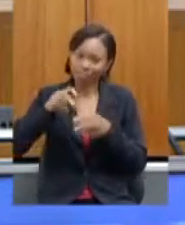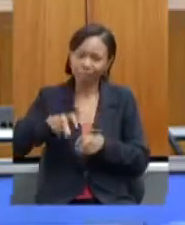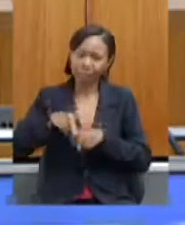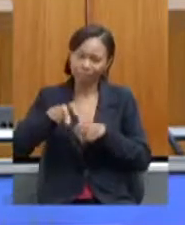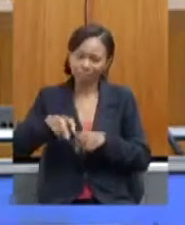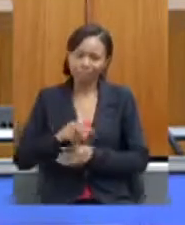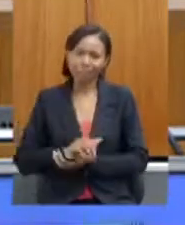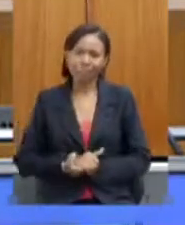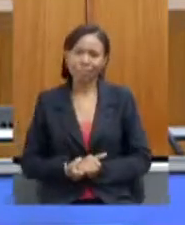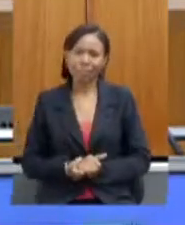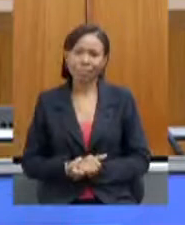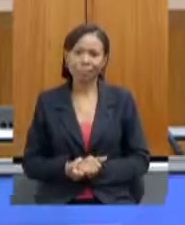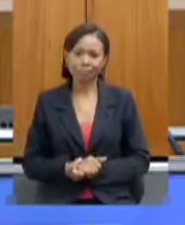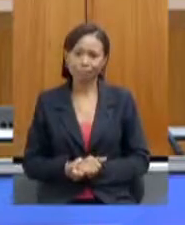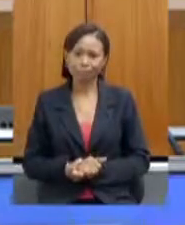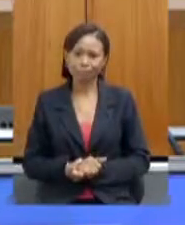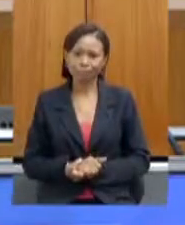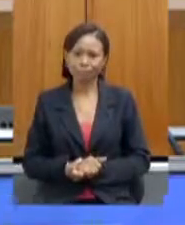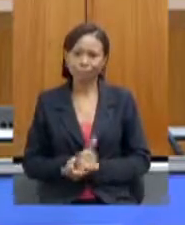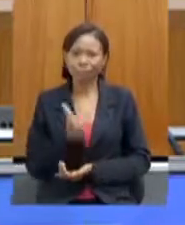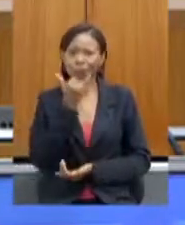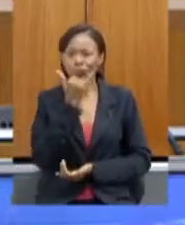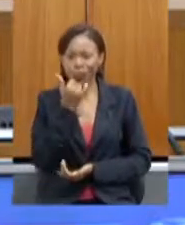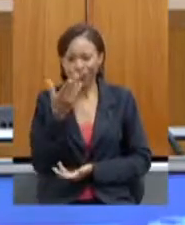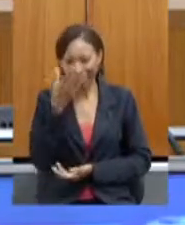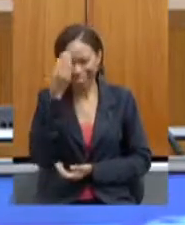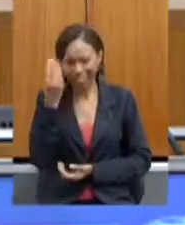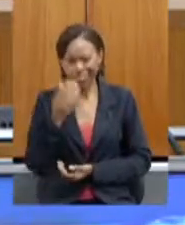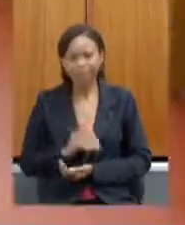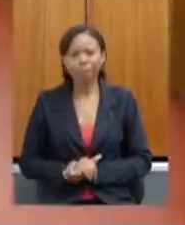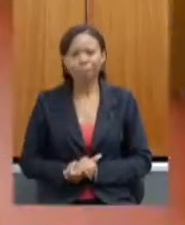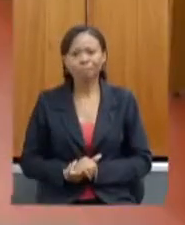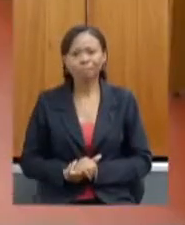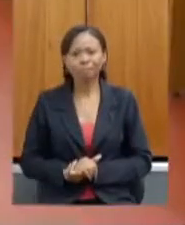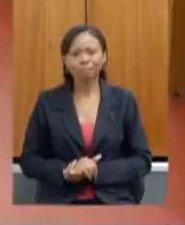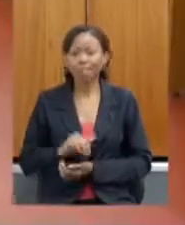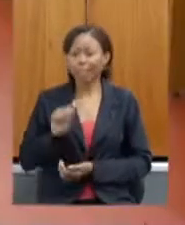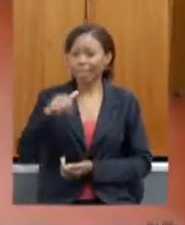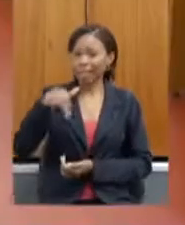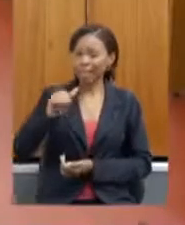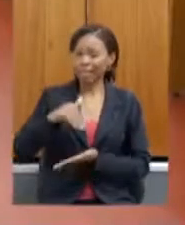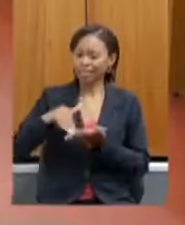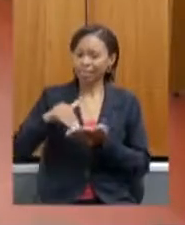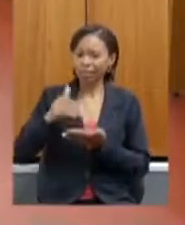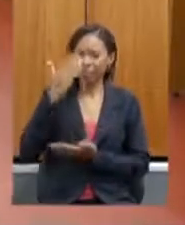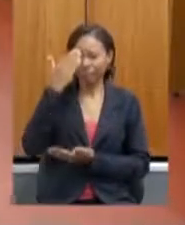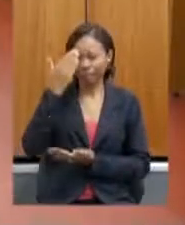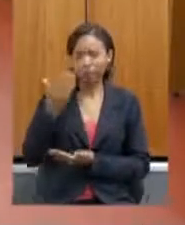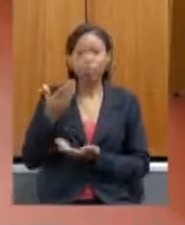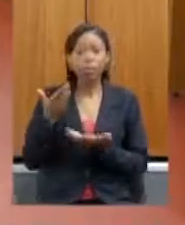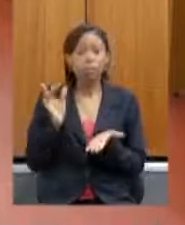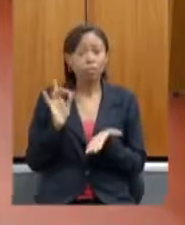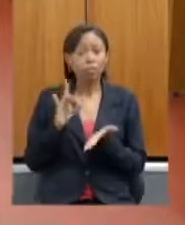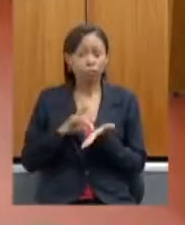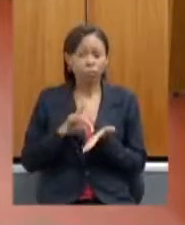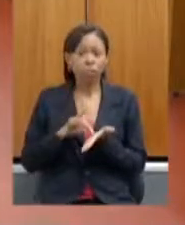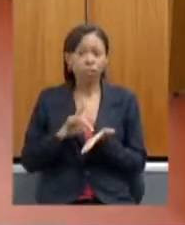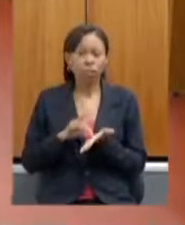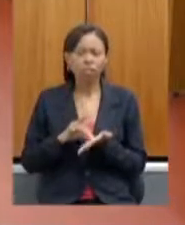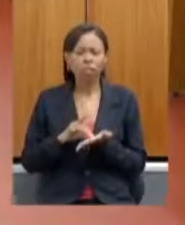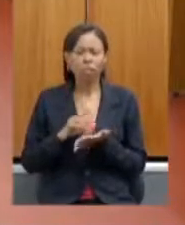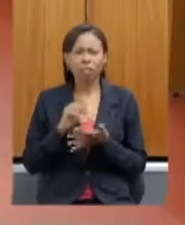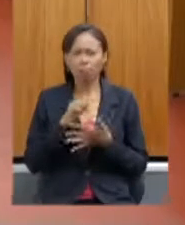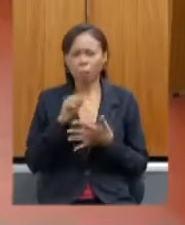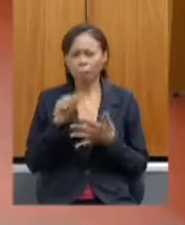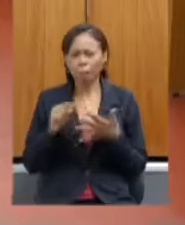então obrigada desculpa muito obrigado secretária realmente eu tantos dados